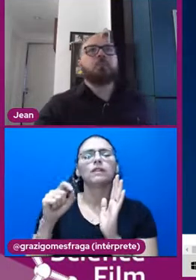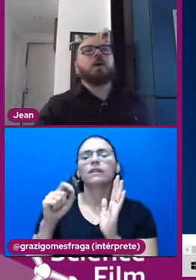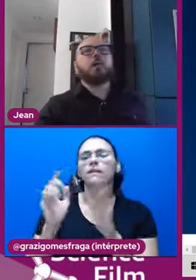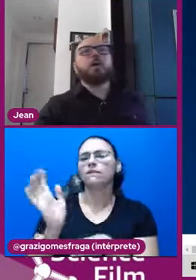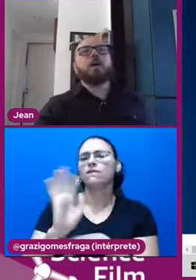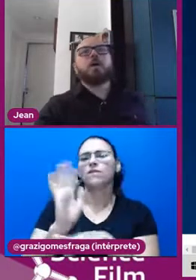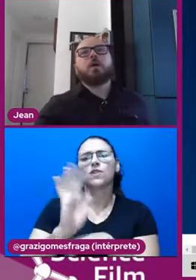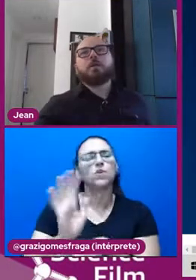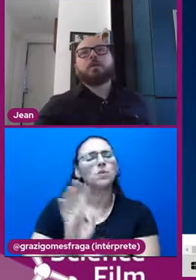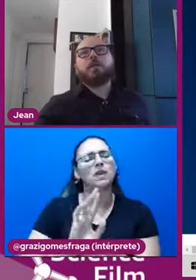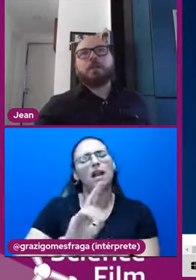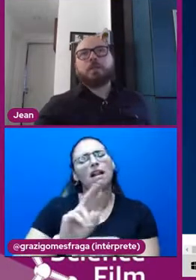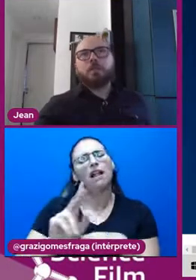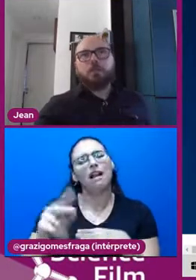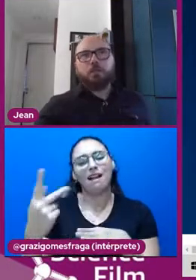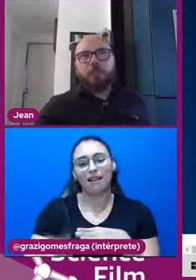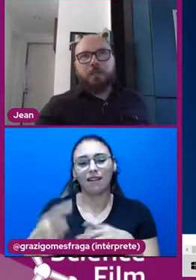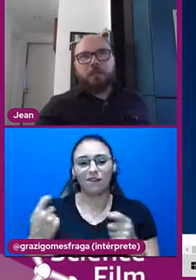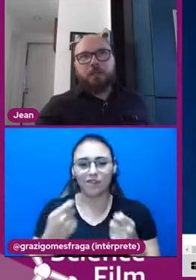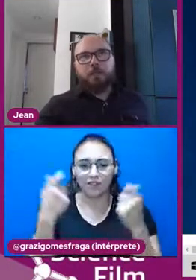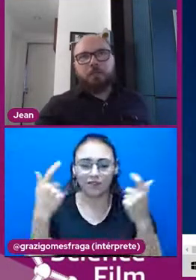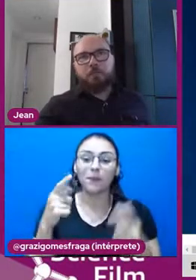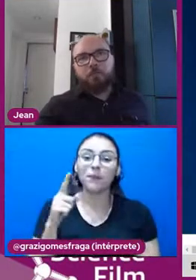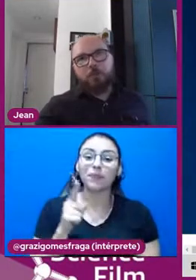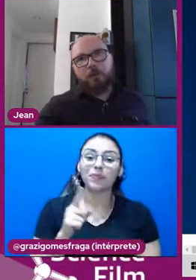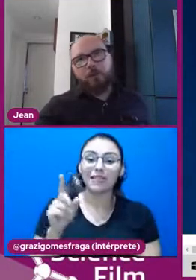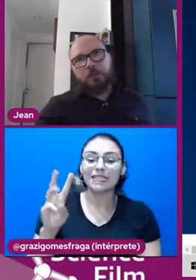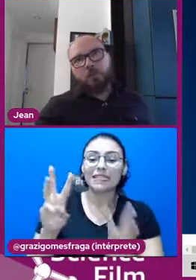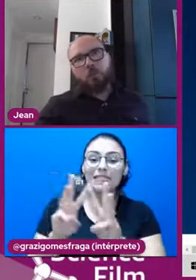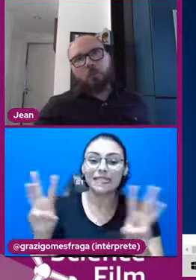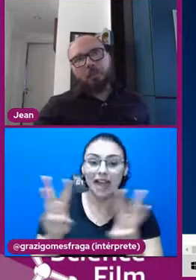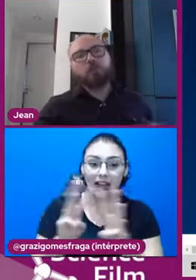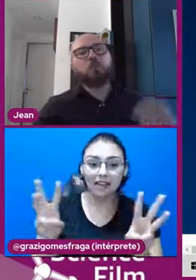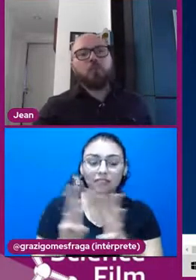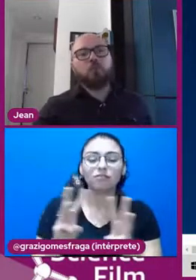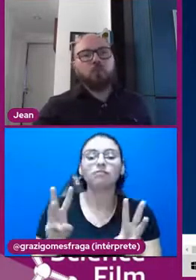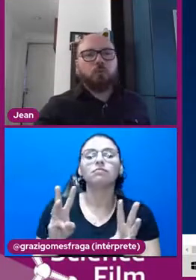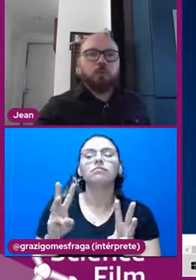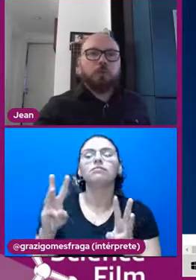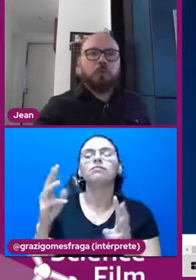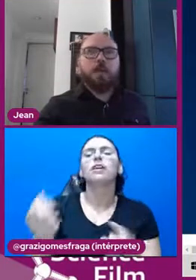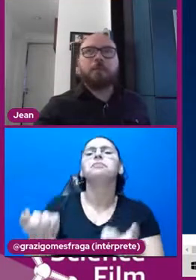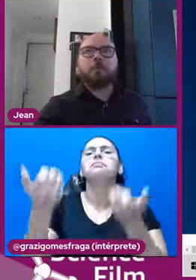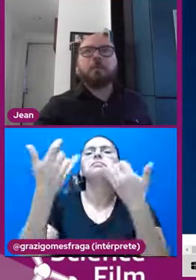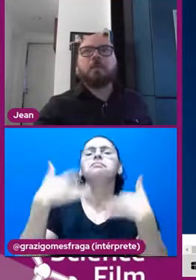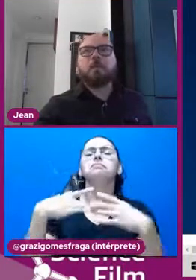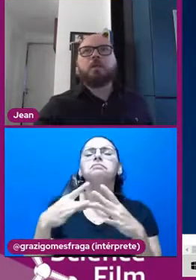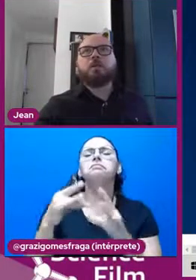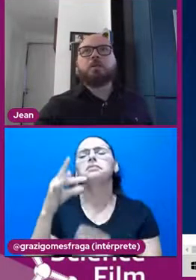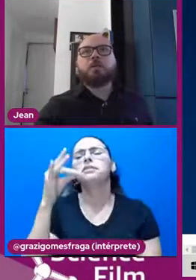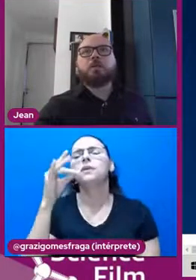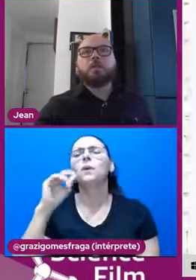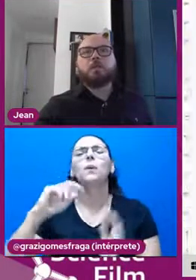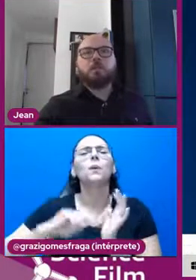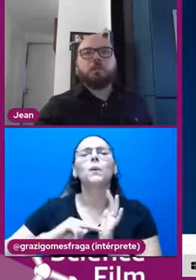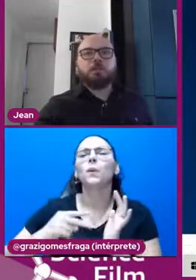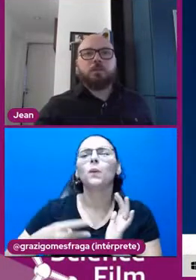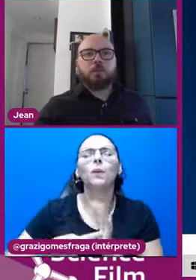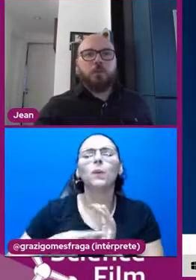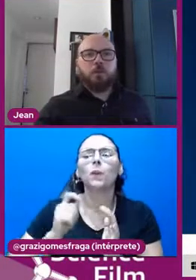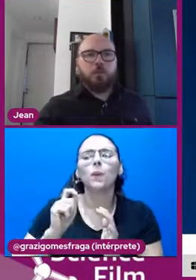aqui no festival, né? Na verdade, esse é o site que vai te contar sobre tudo o que que é esse